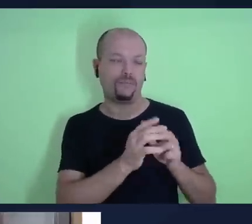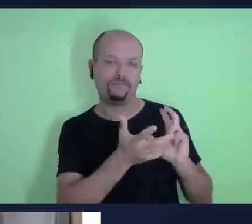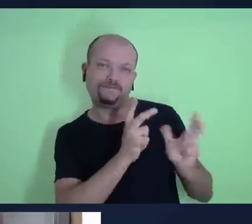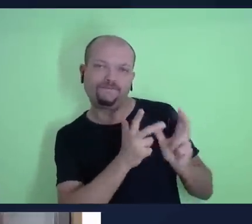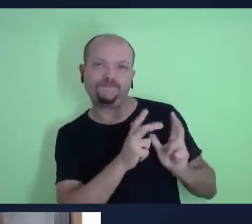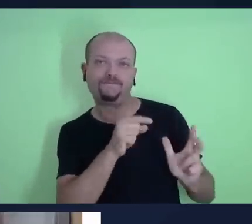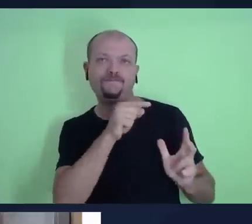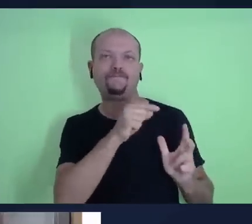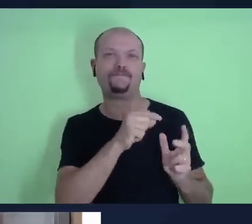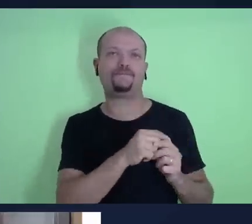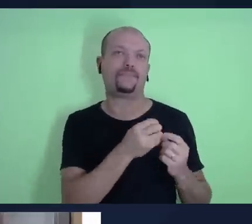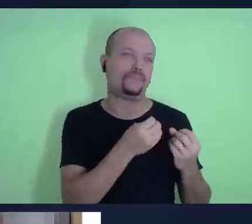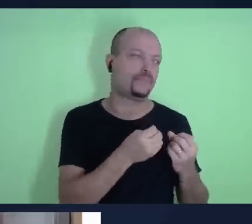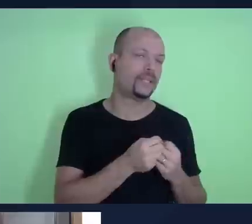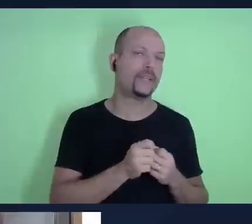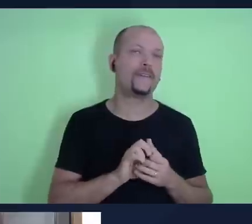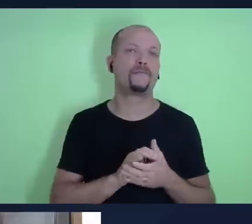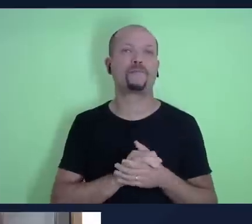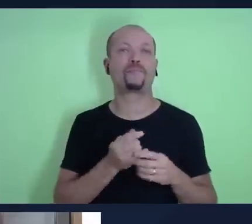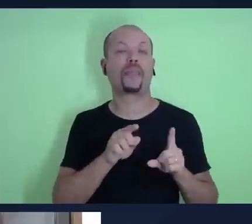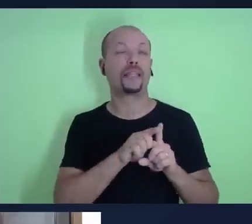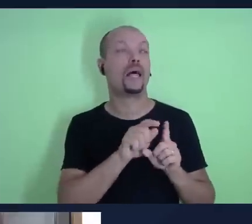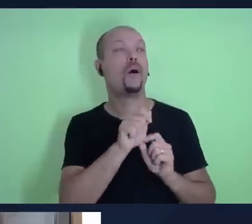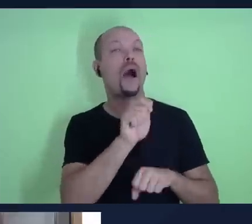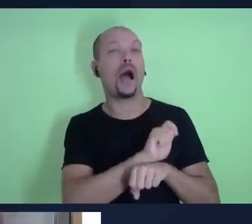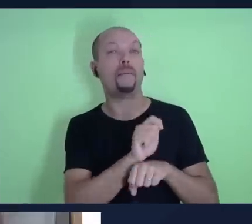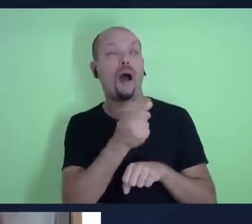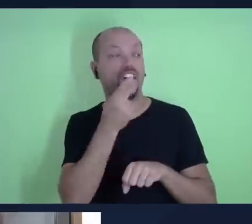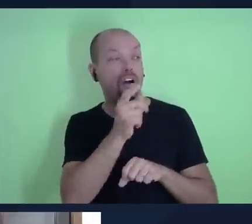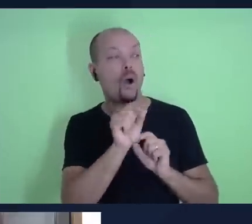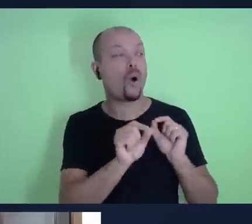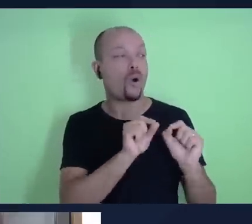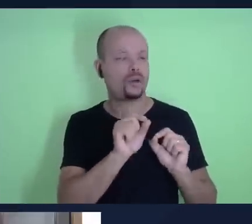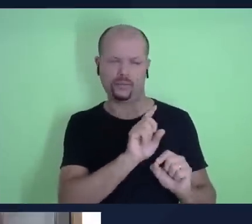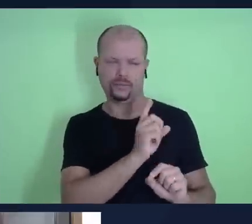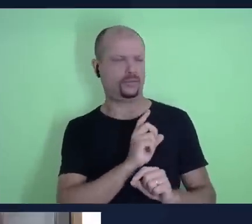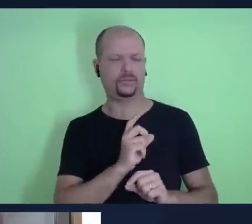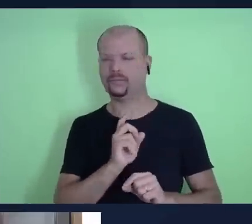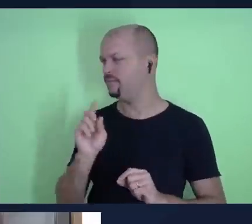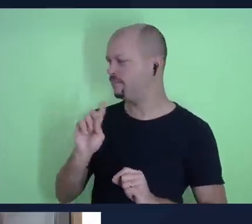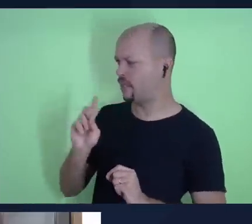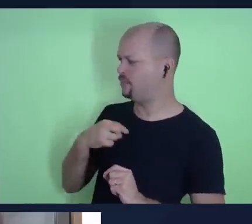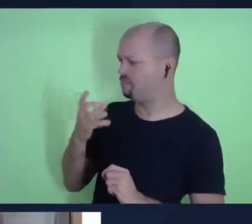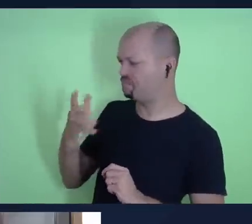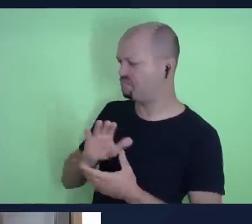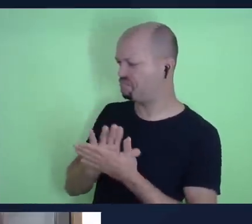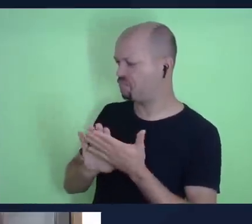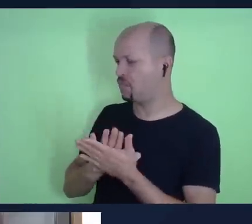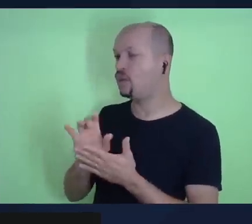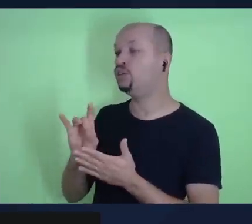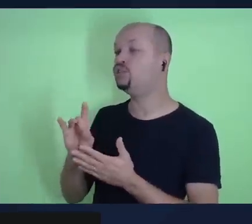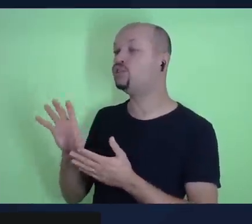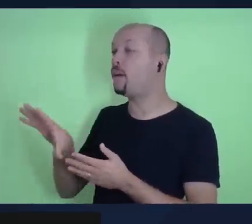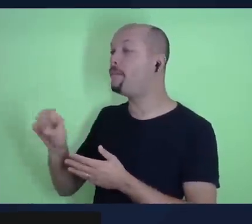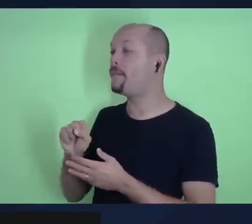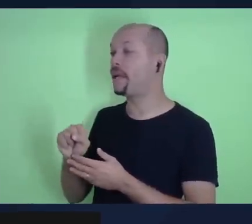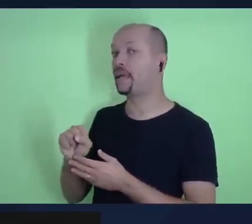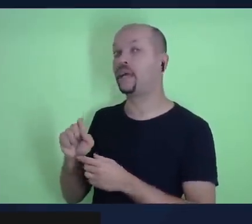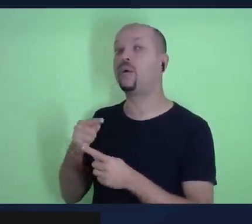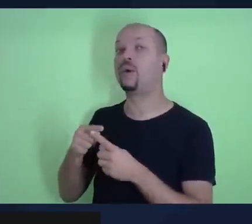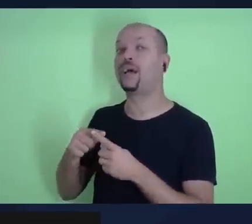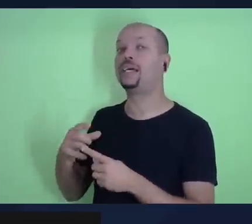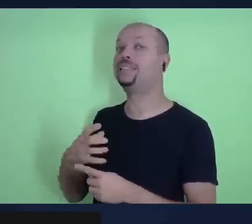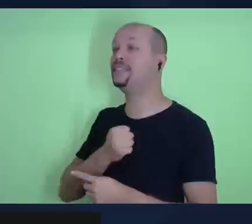despojos, né? E Abraão disse para ele, não, eu não quero nada, eu só tomei essa atitude para salvar meu